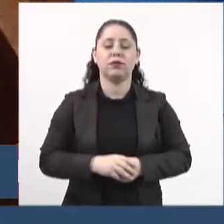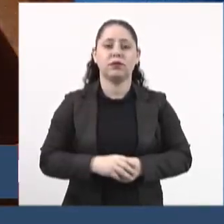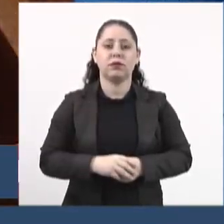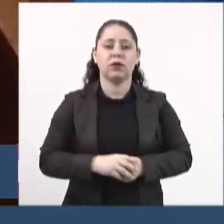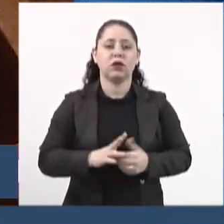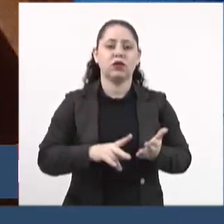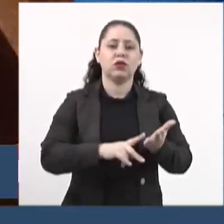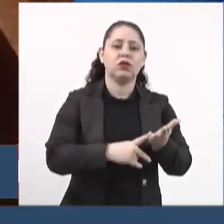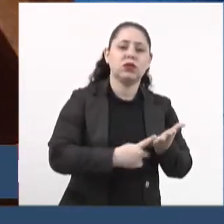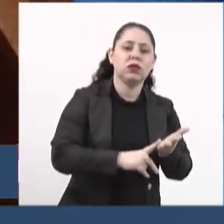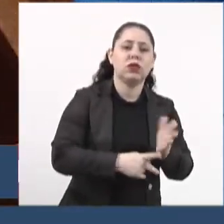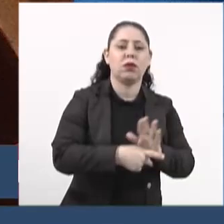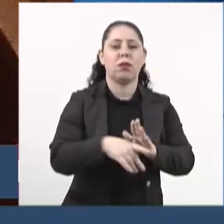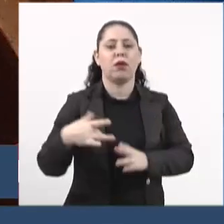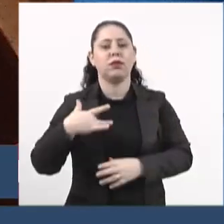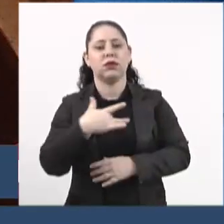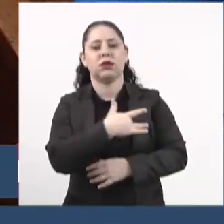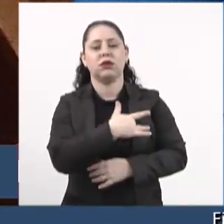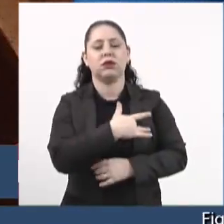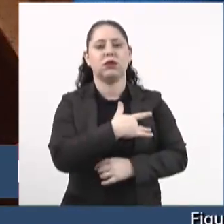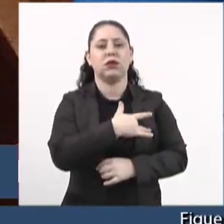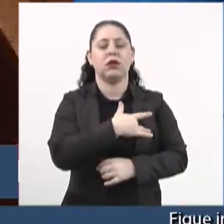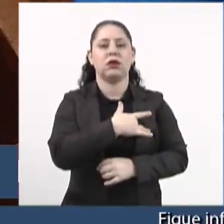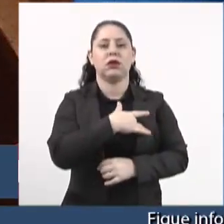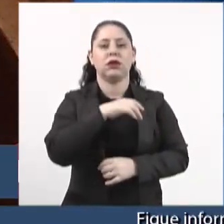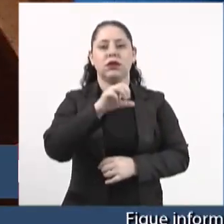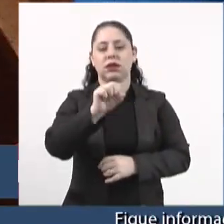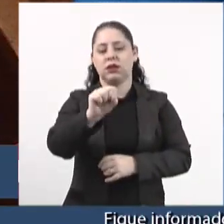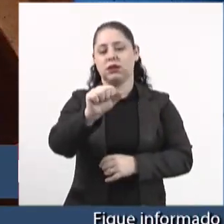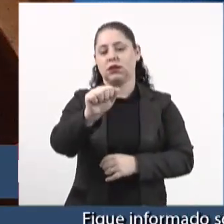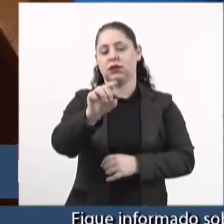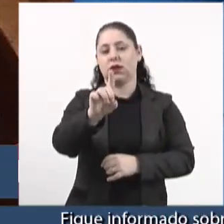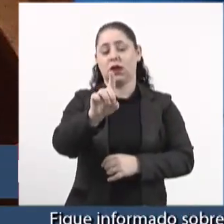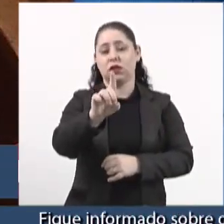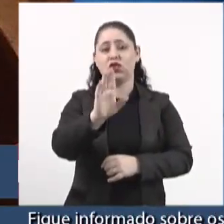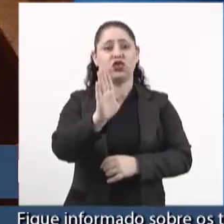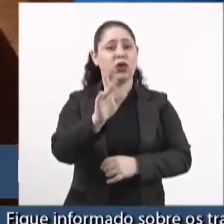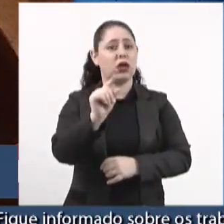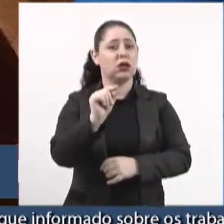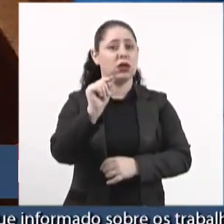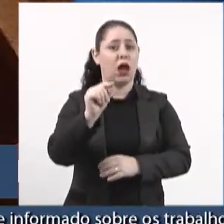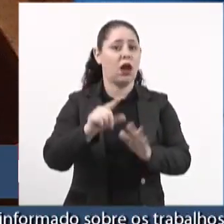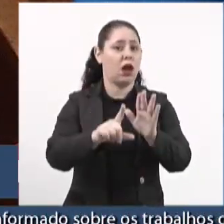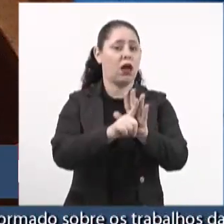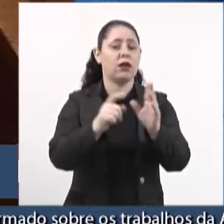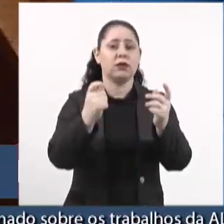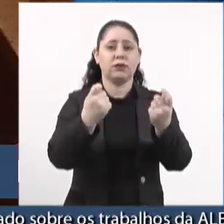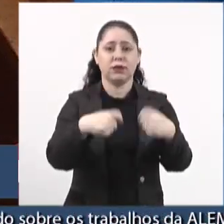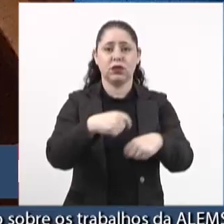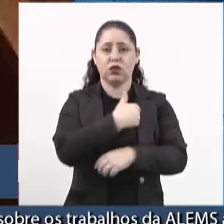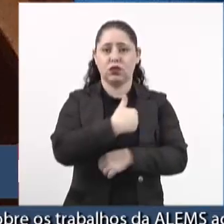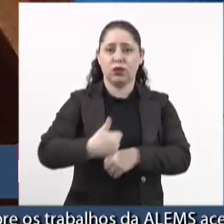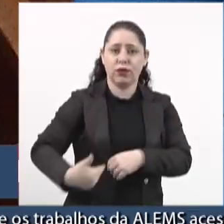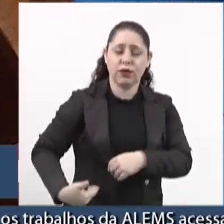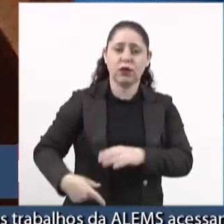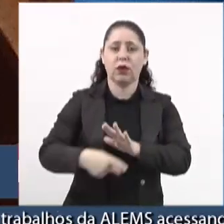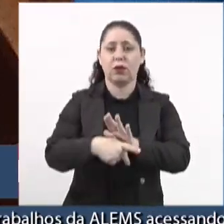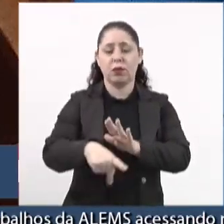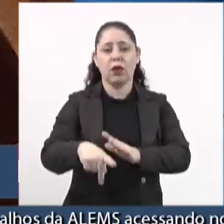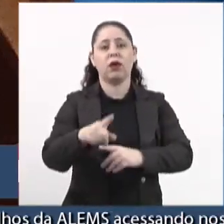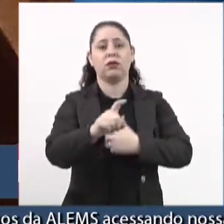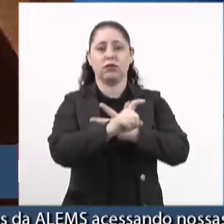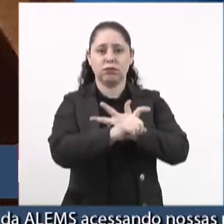do sindicato, da saúde, da SAD, já que a lei tem que vir da governadoria, que é do